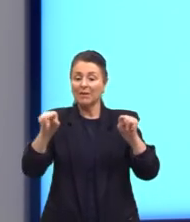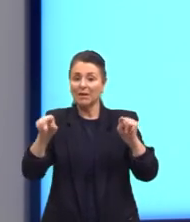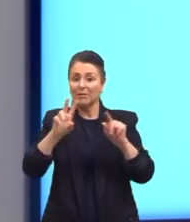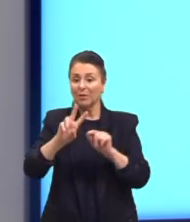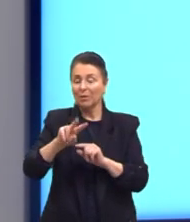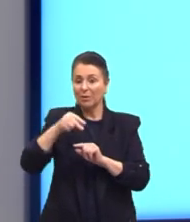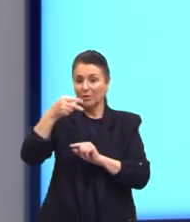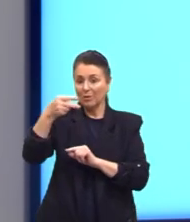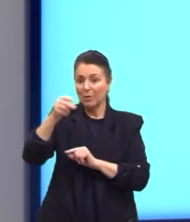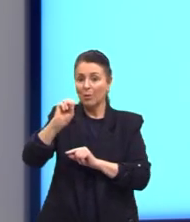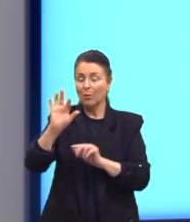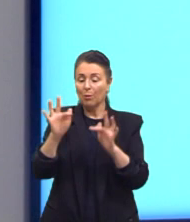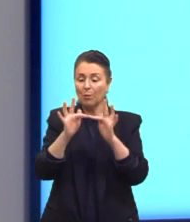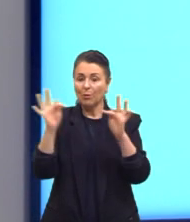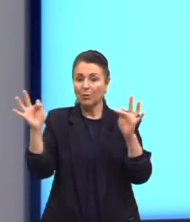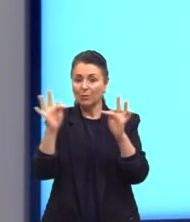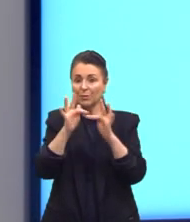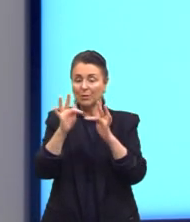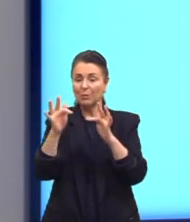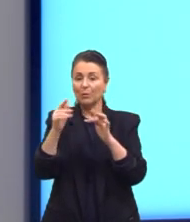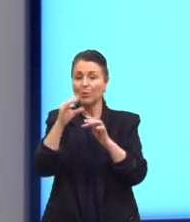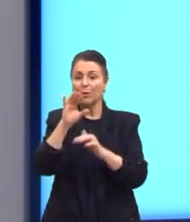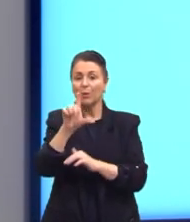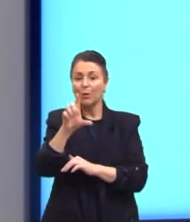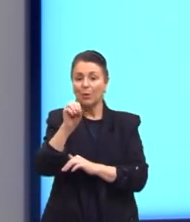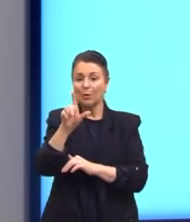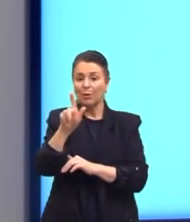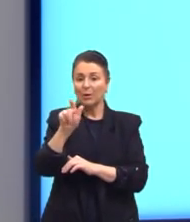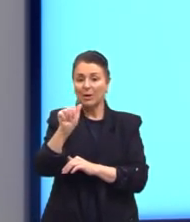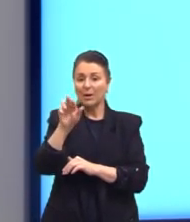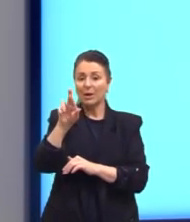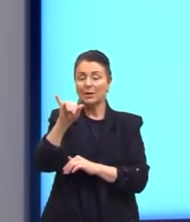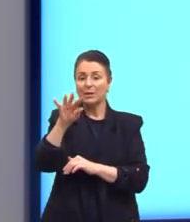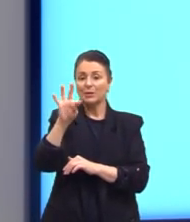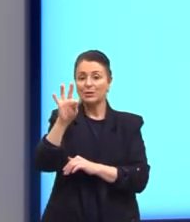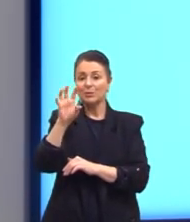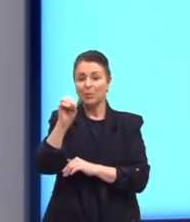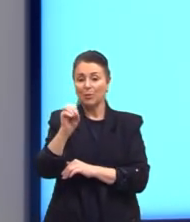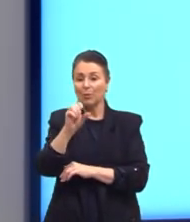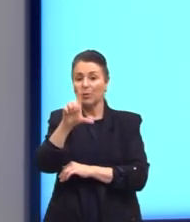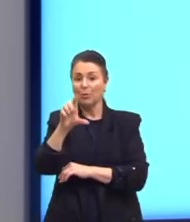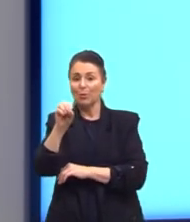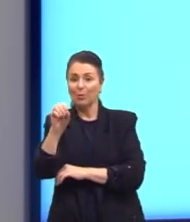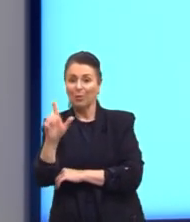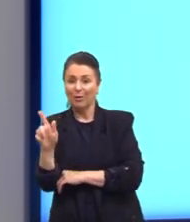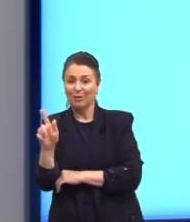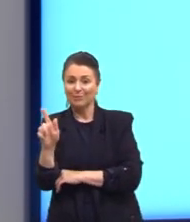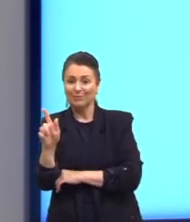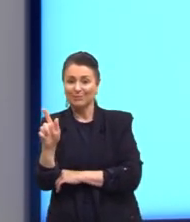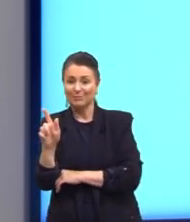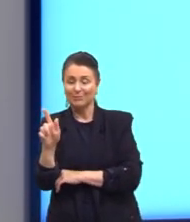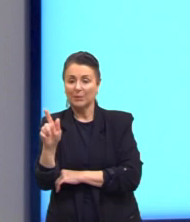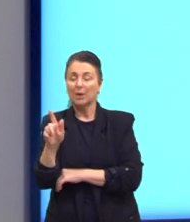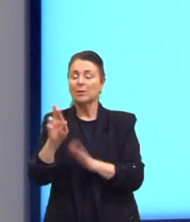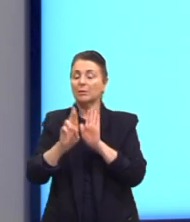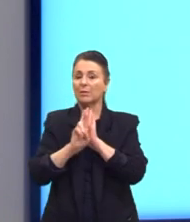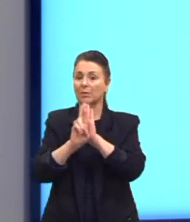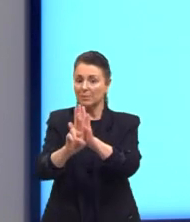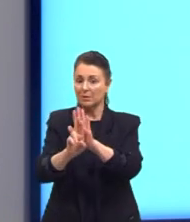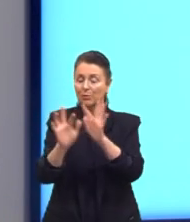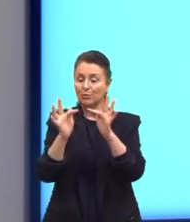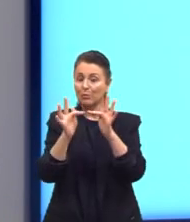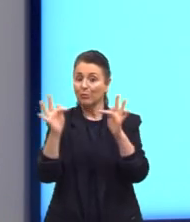as funções logarítmicas, quando nós temos ali o log, tá? São algumas representações de